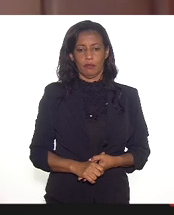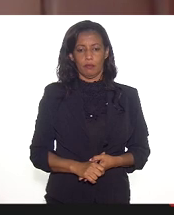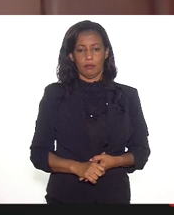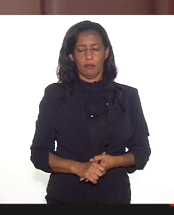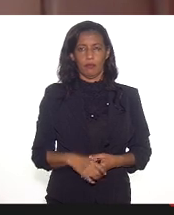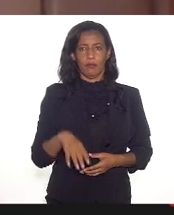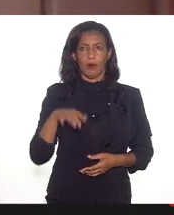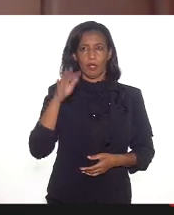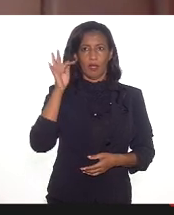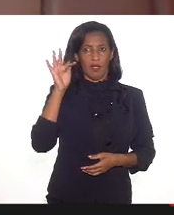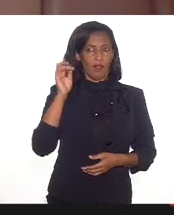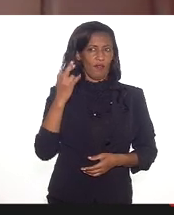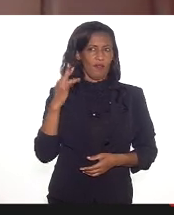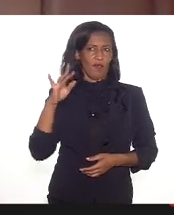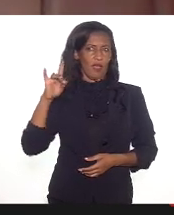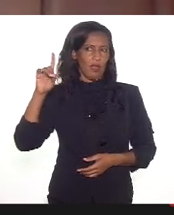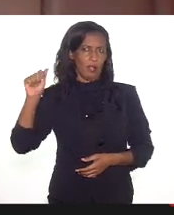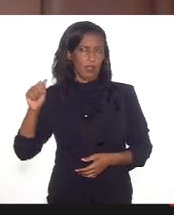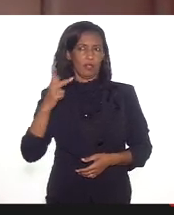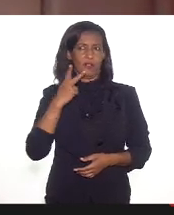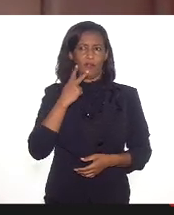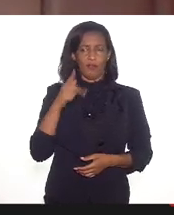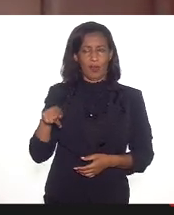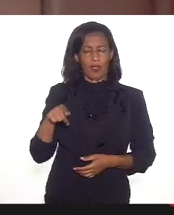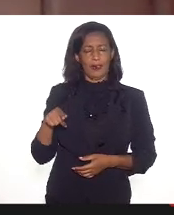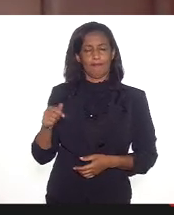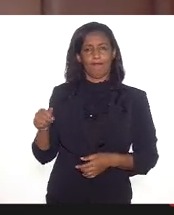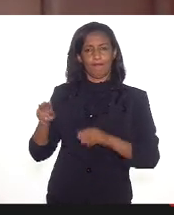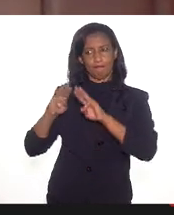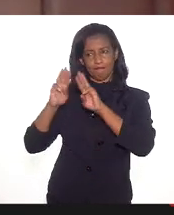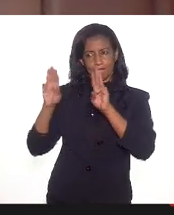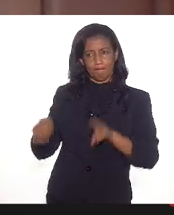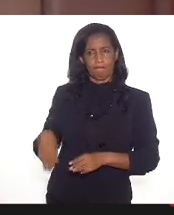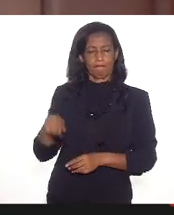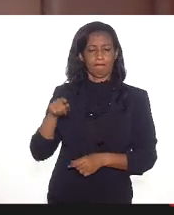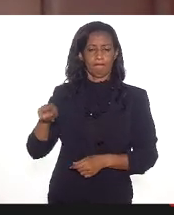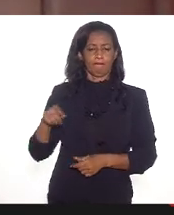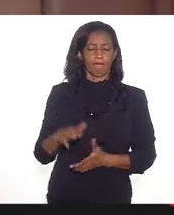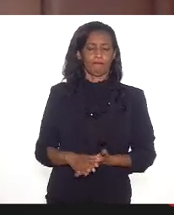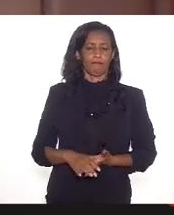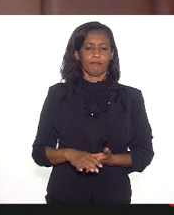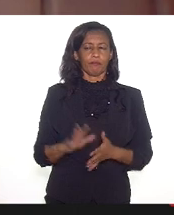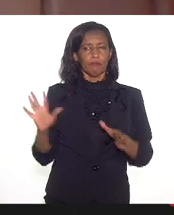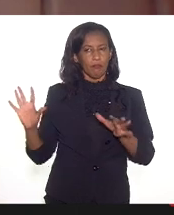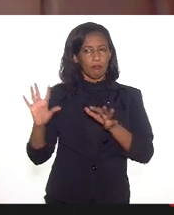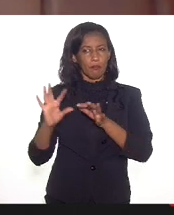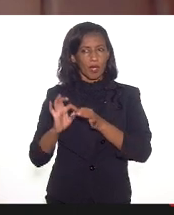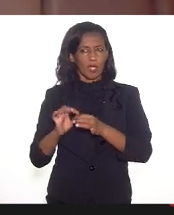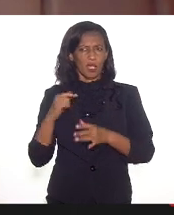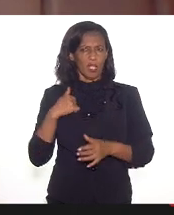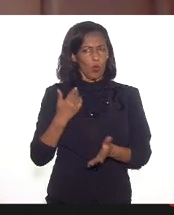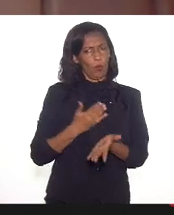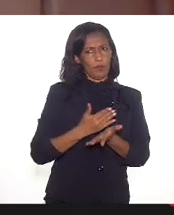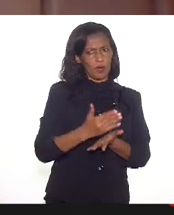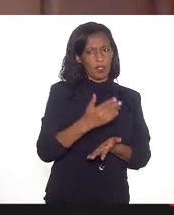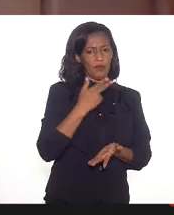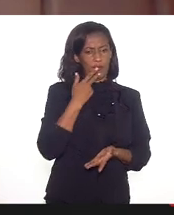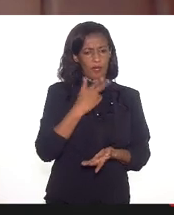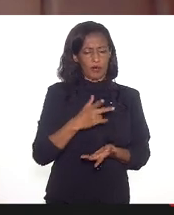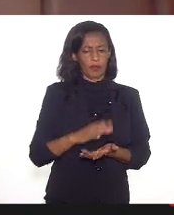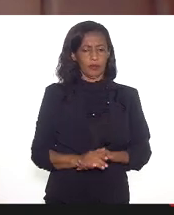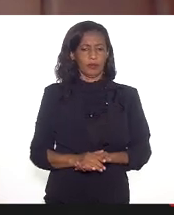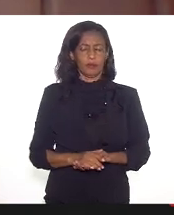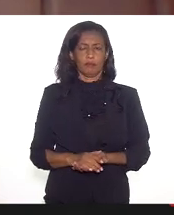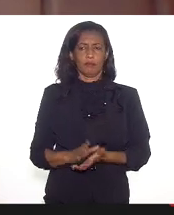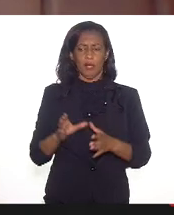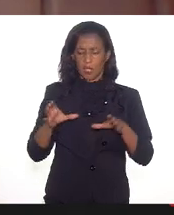evidência da mercantilização dos museus que está muito em linha com aquilo que falei inicialmente desse